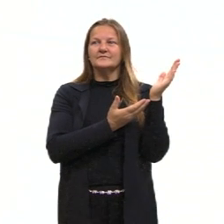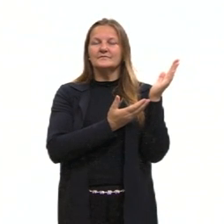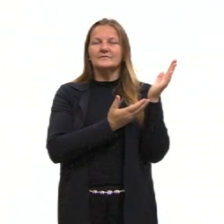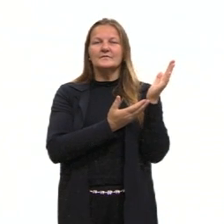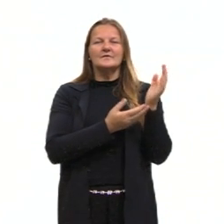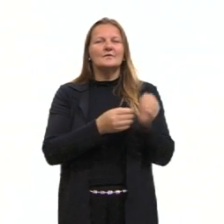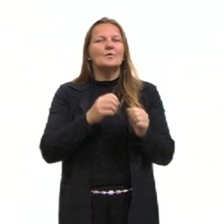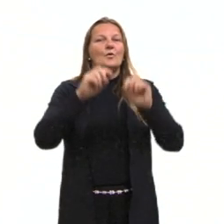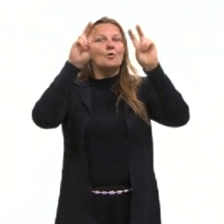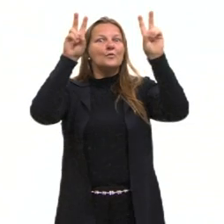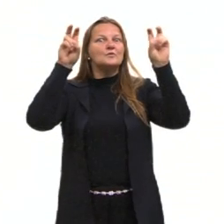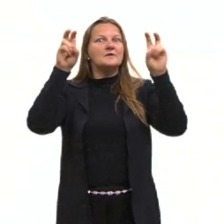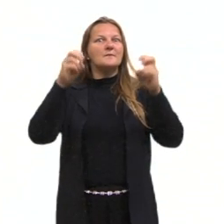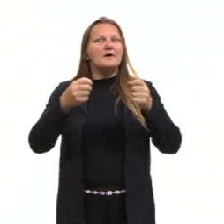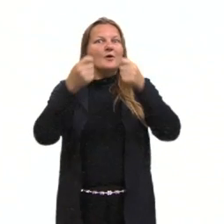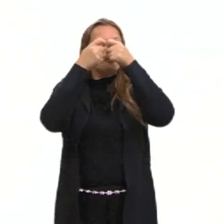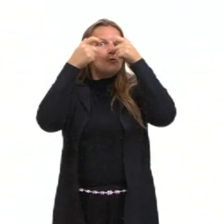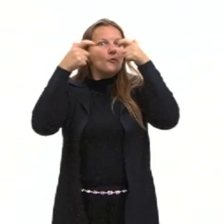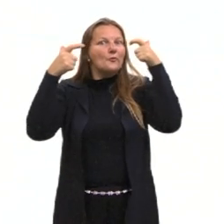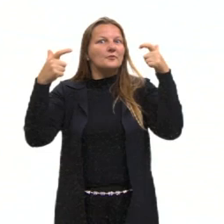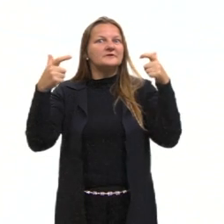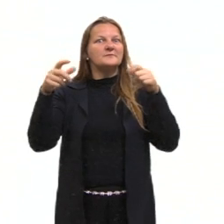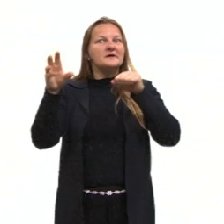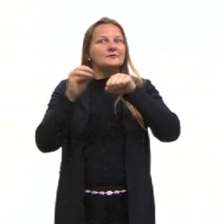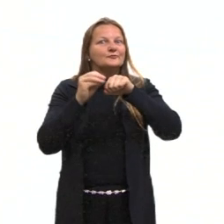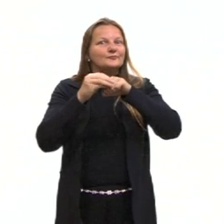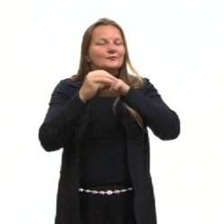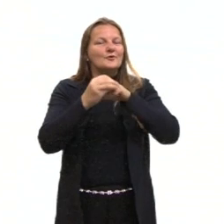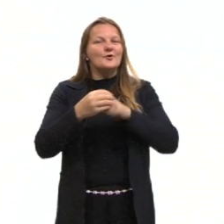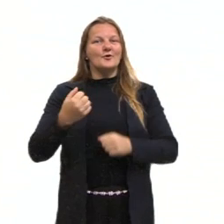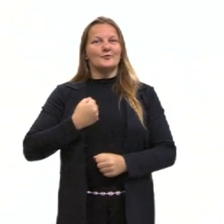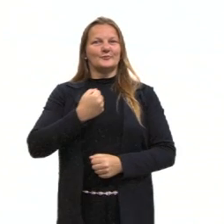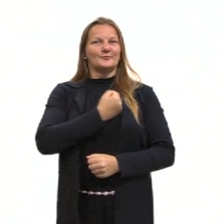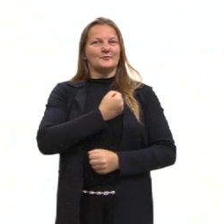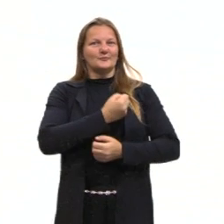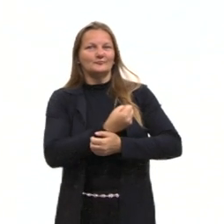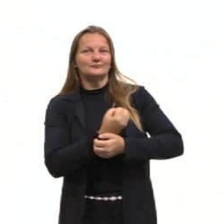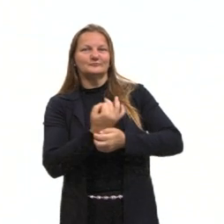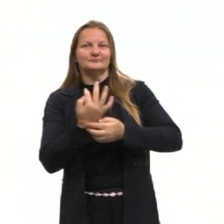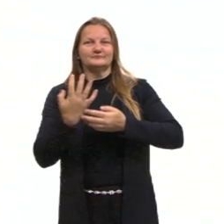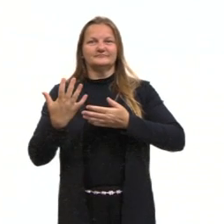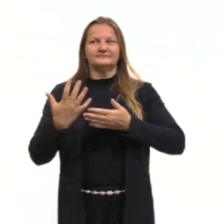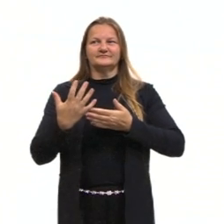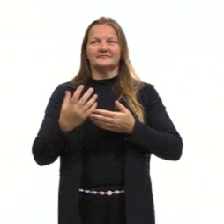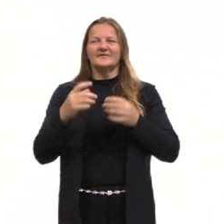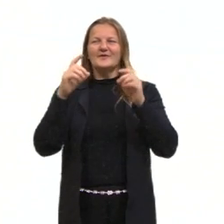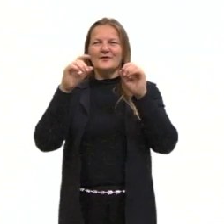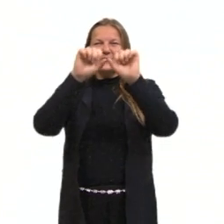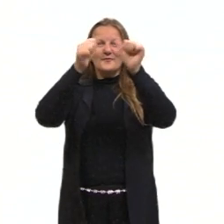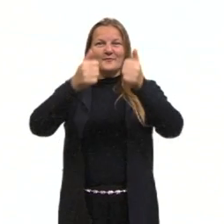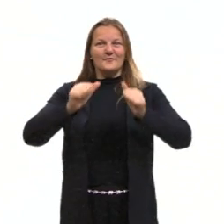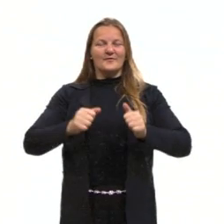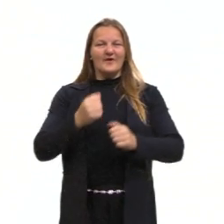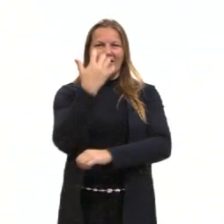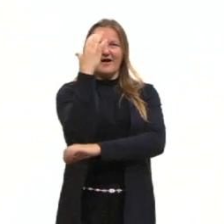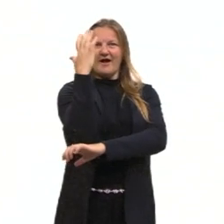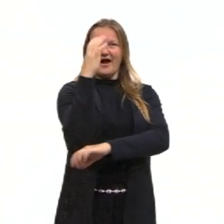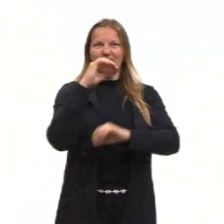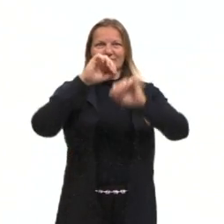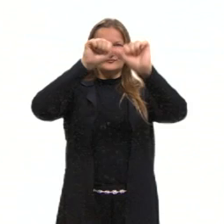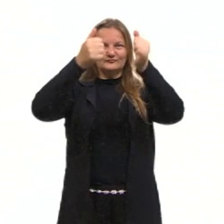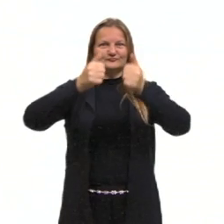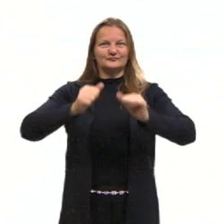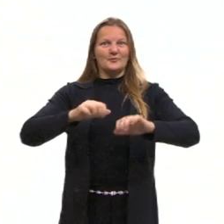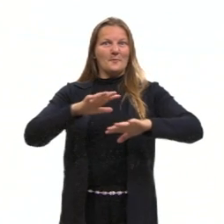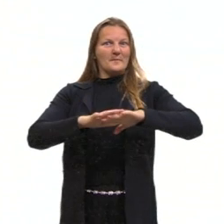abordar os conhecimentos numéricos. Eu trouxe essa imagem que eu acho bem bacana, é uma árvore, né? E nós